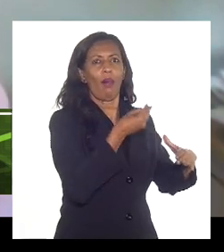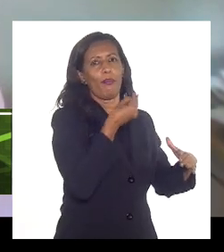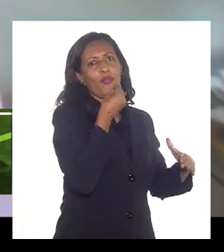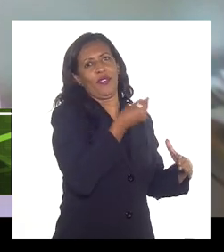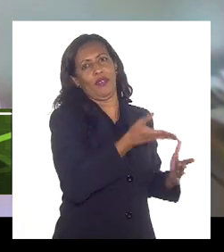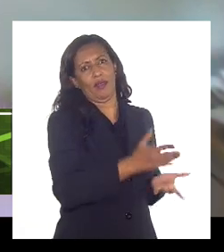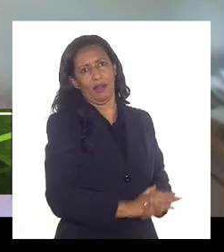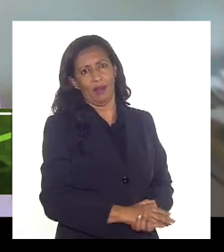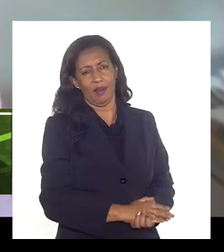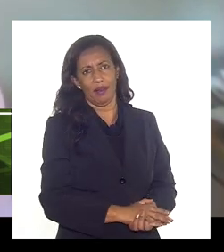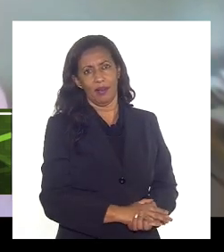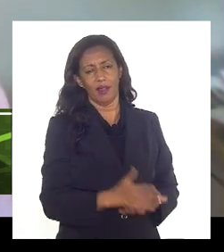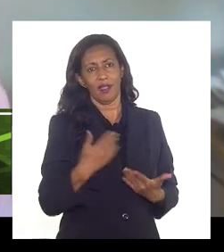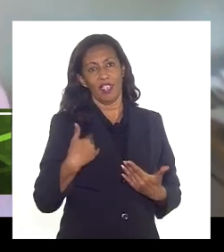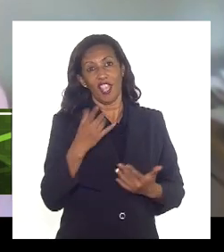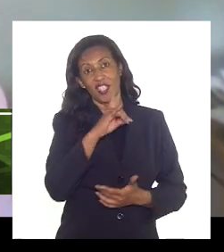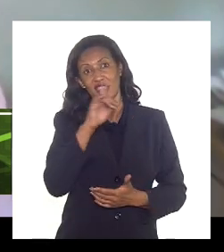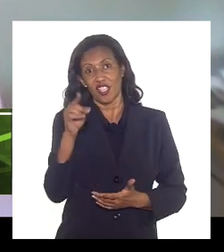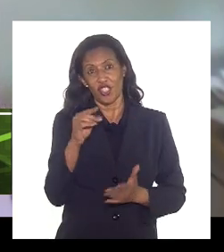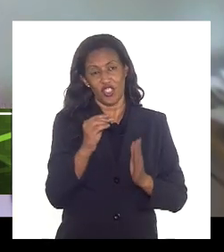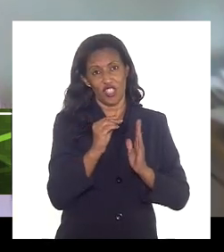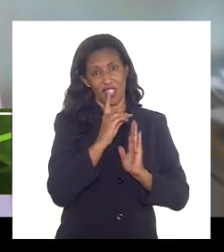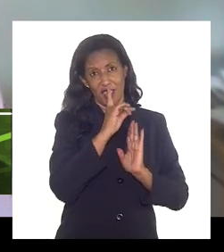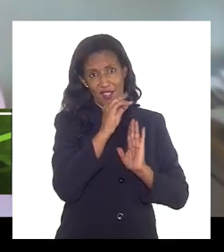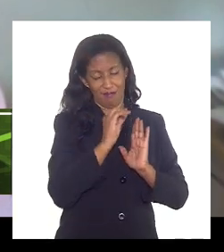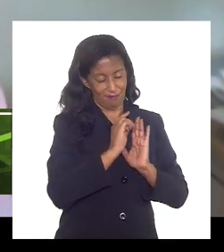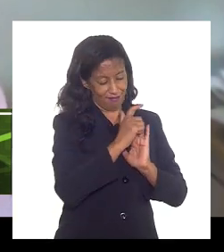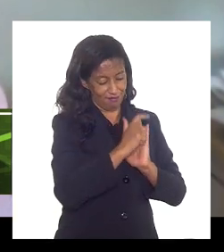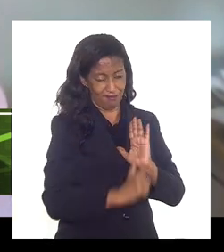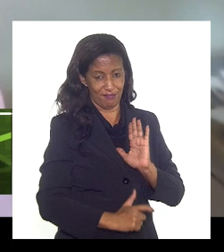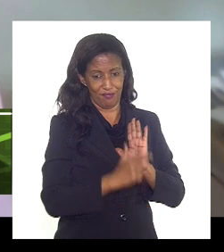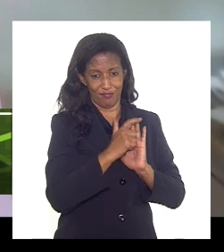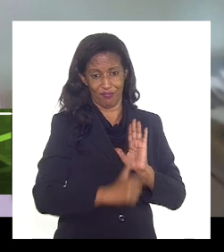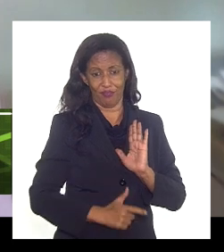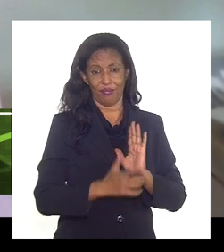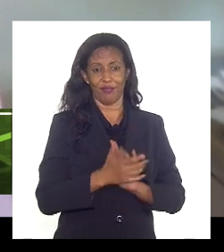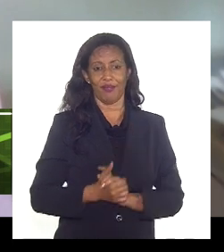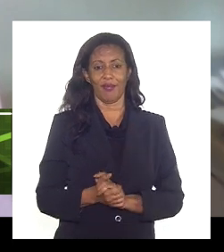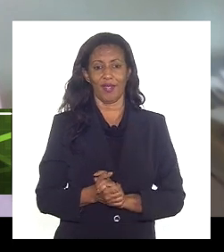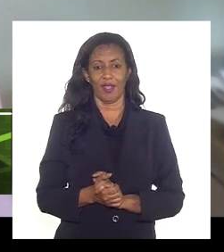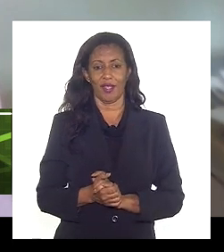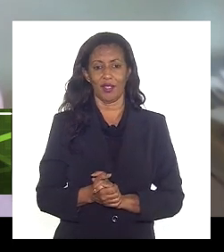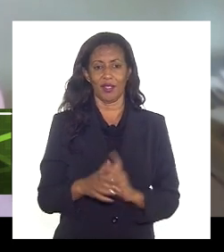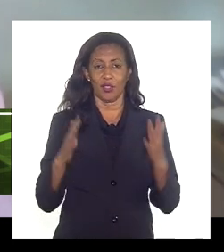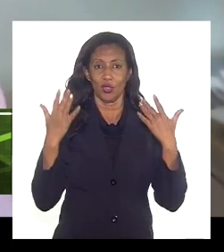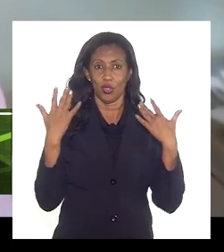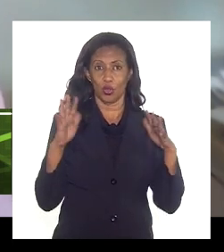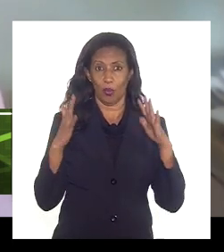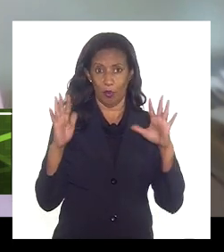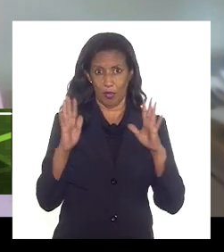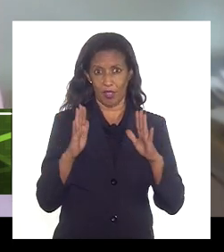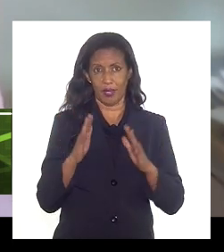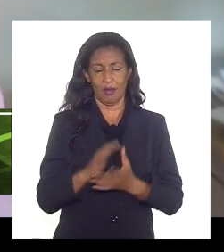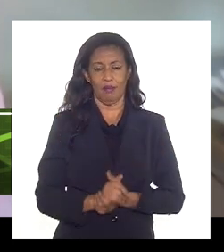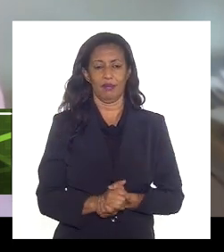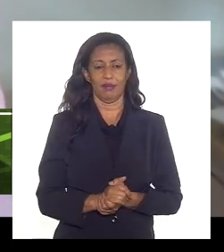esse dia no meu calendário calendário com datas de comemoração cristã